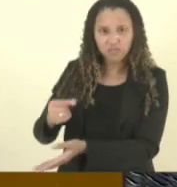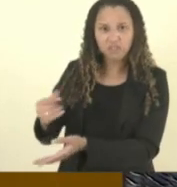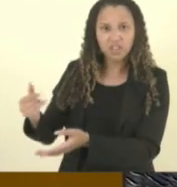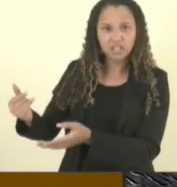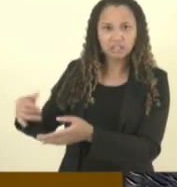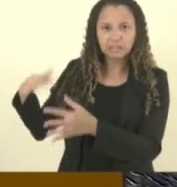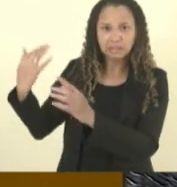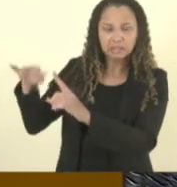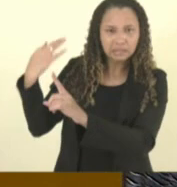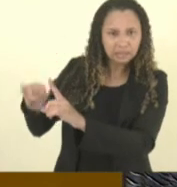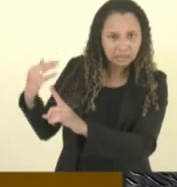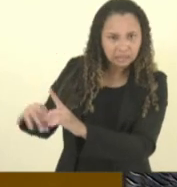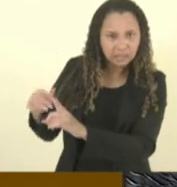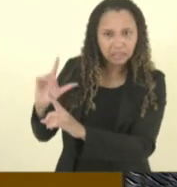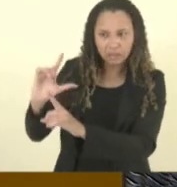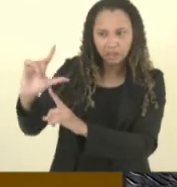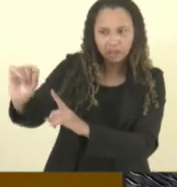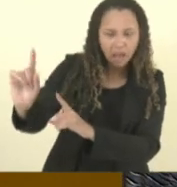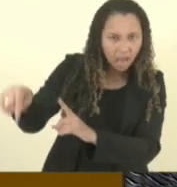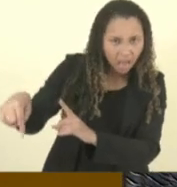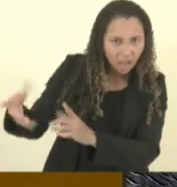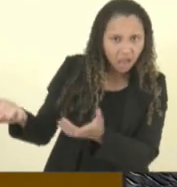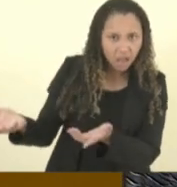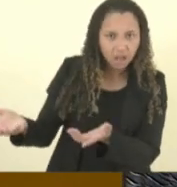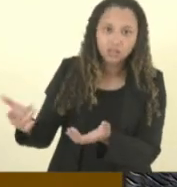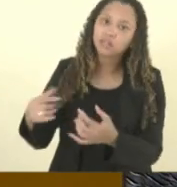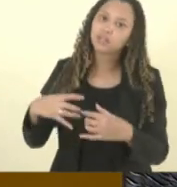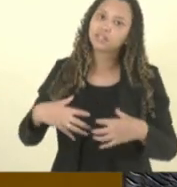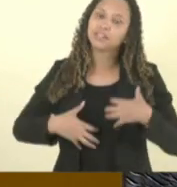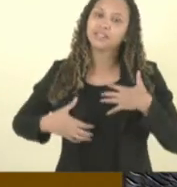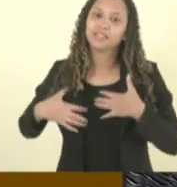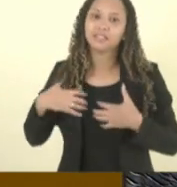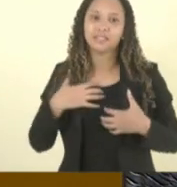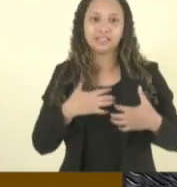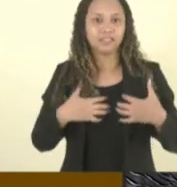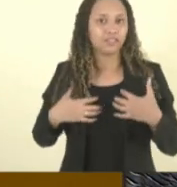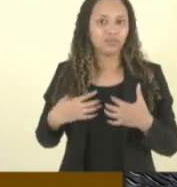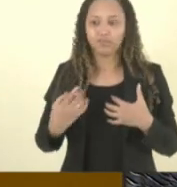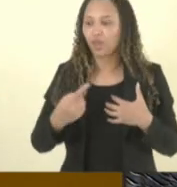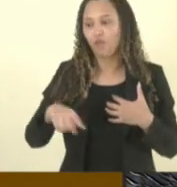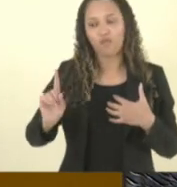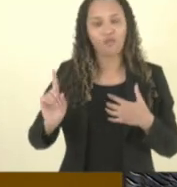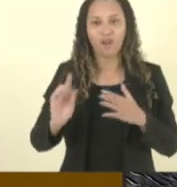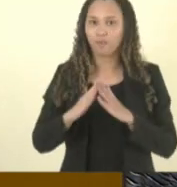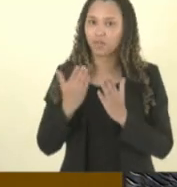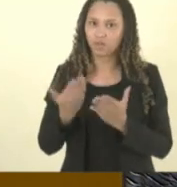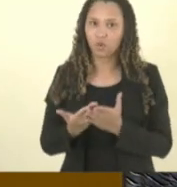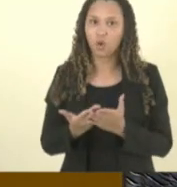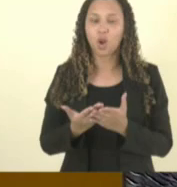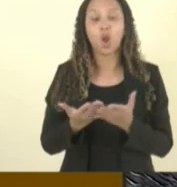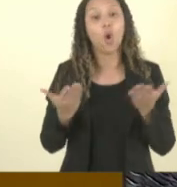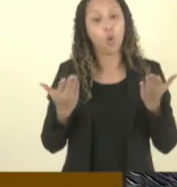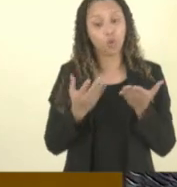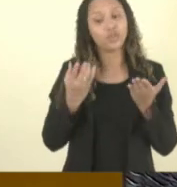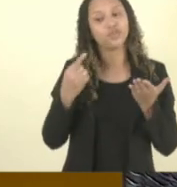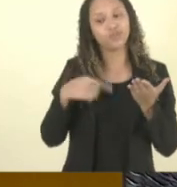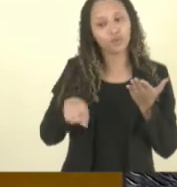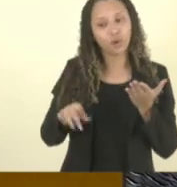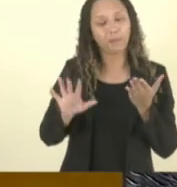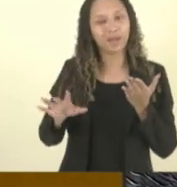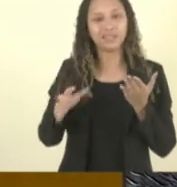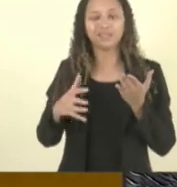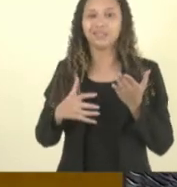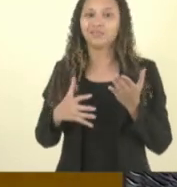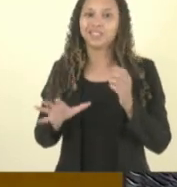isso é uma coisa que me dói desde então ele não está indo para a escola hoje ele foi mas muito inseguro falando do